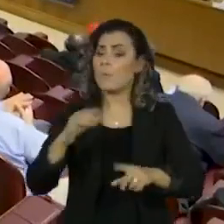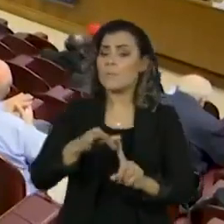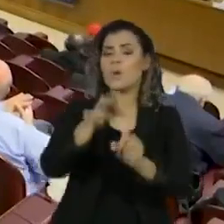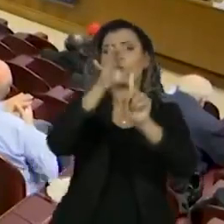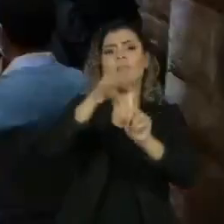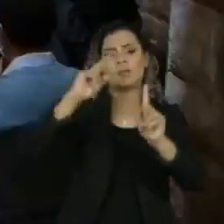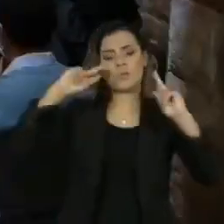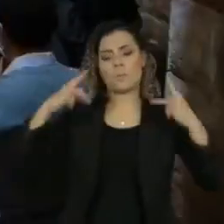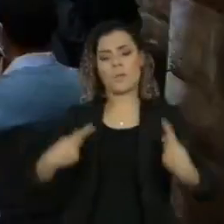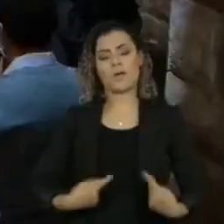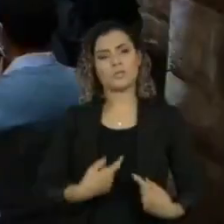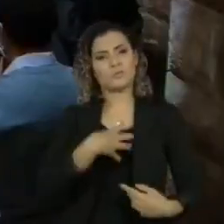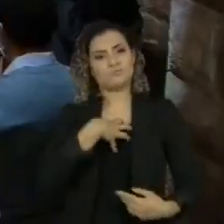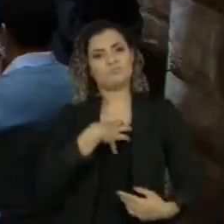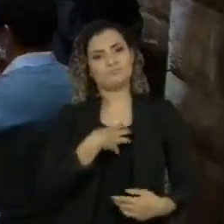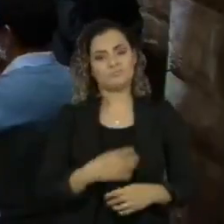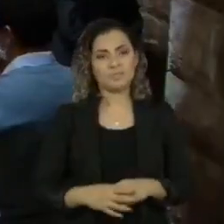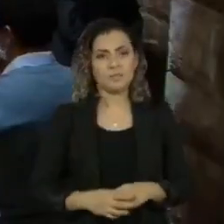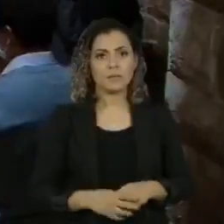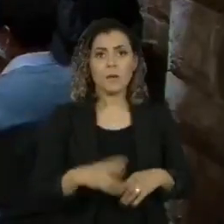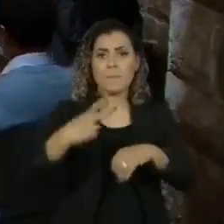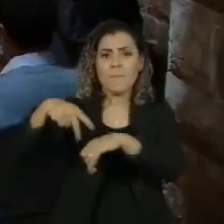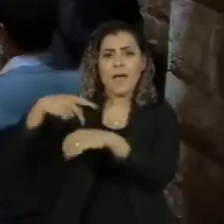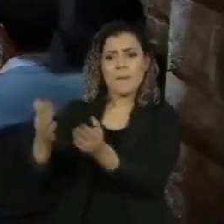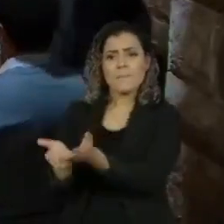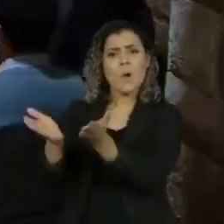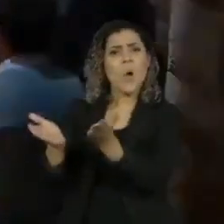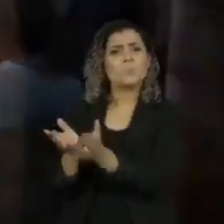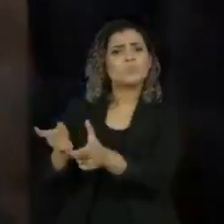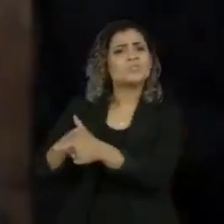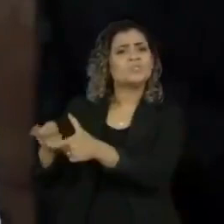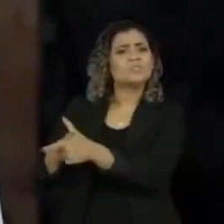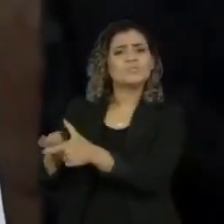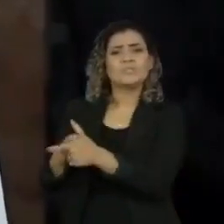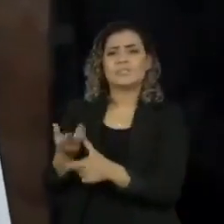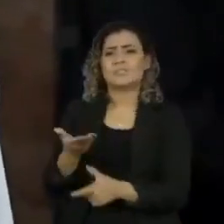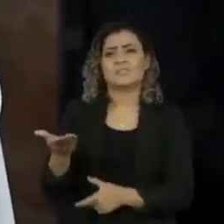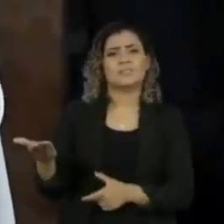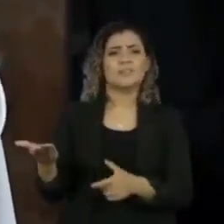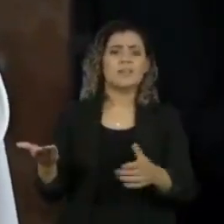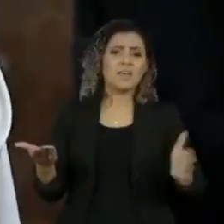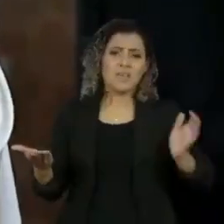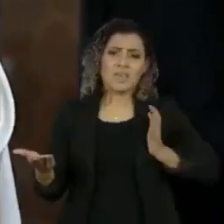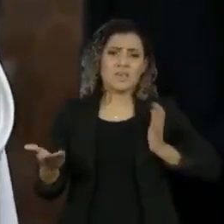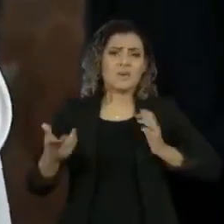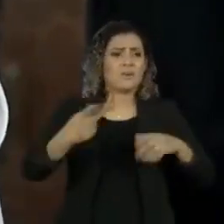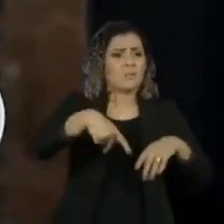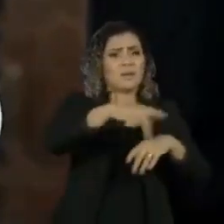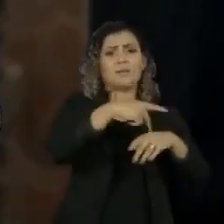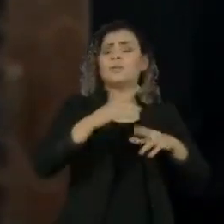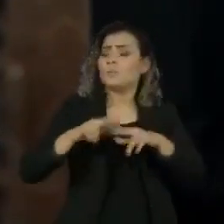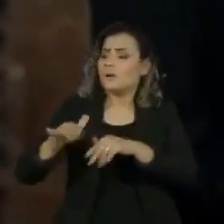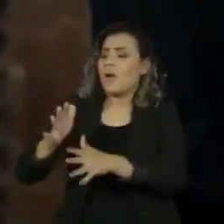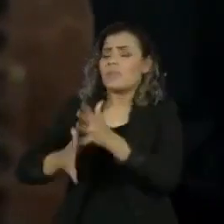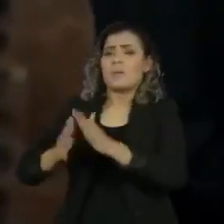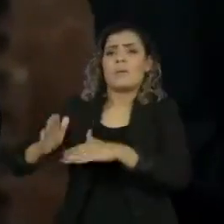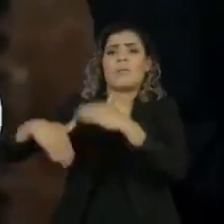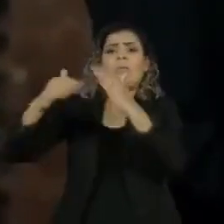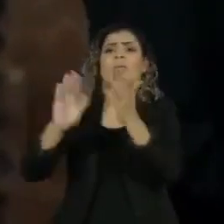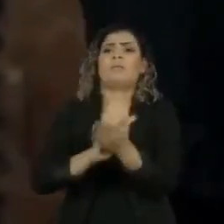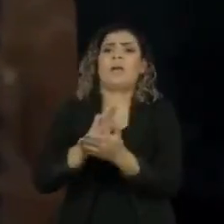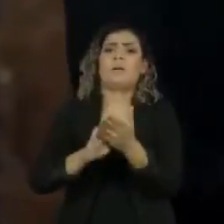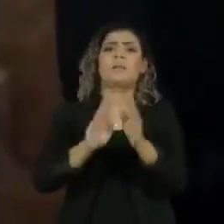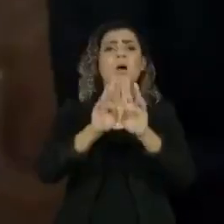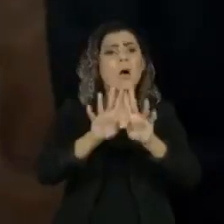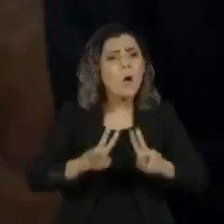primeiro lugar. Ele questiona o fato de países pobres terem dívidas tão altas com os ricos, o que impede que evoluam. E defende que